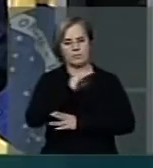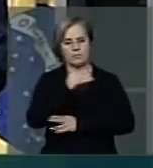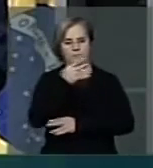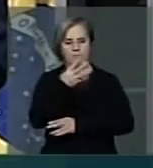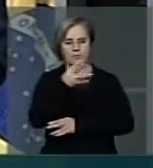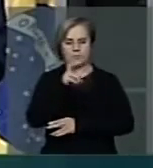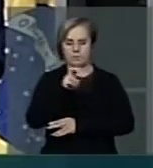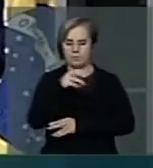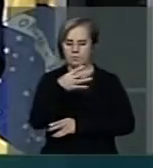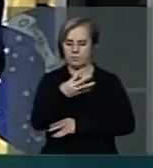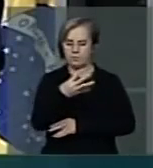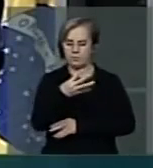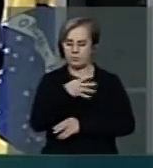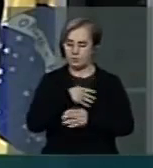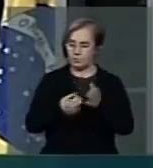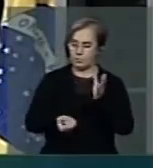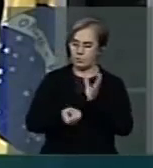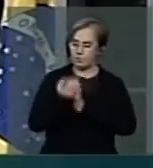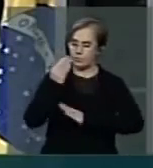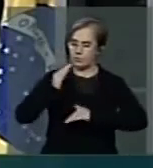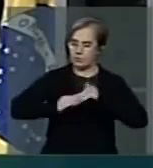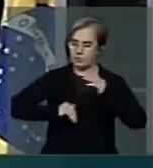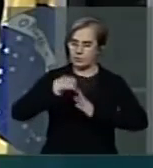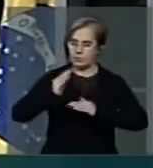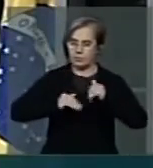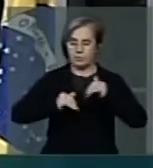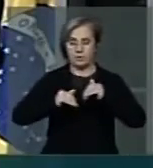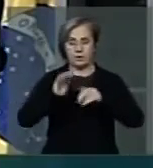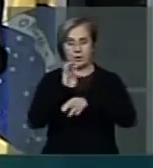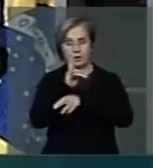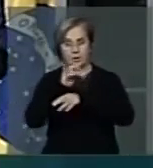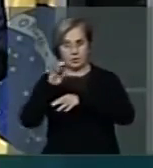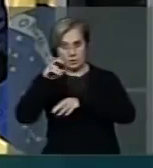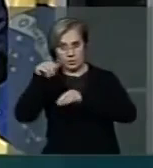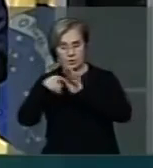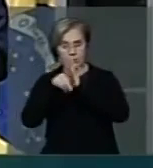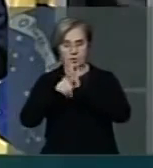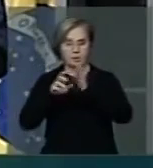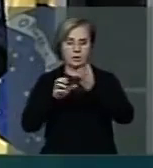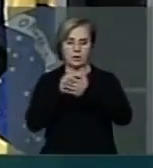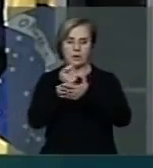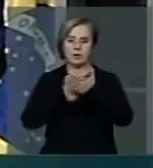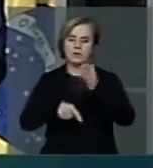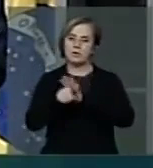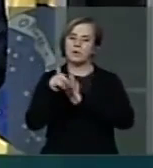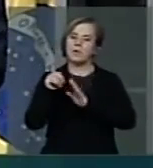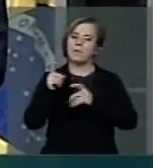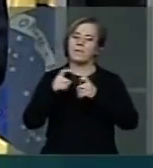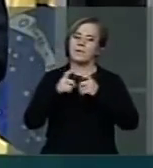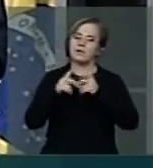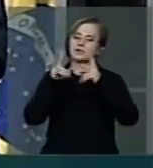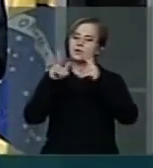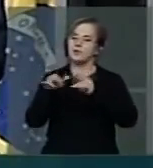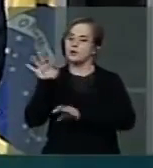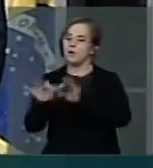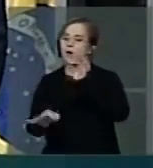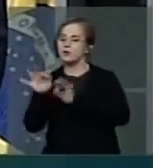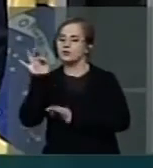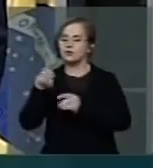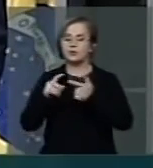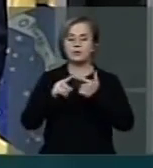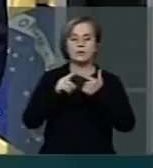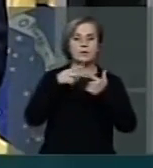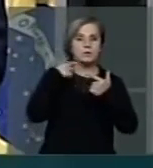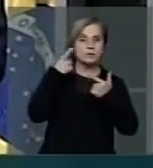que cria a carreira de Estado para médicos. Há exemplos de que ocorre com juízes, promotores